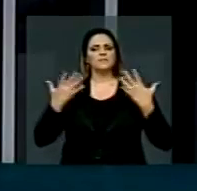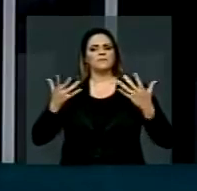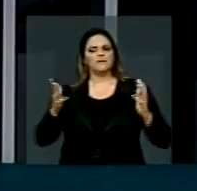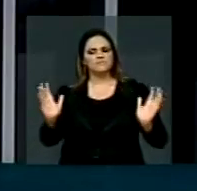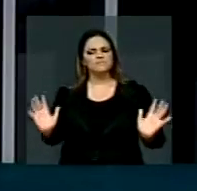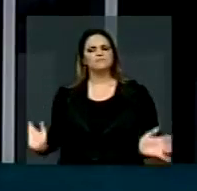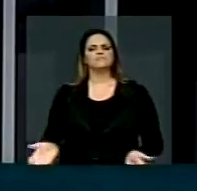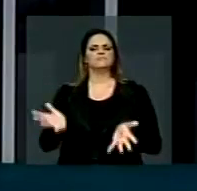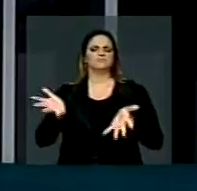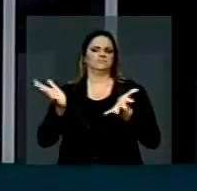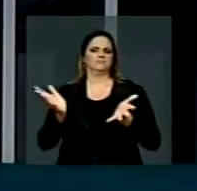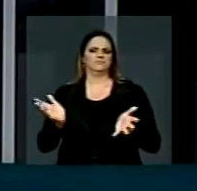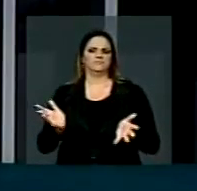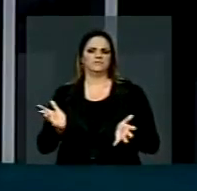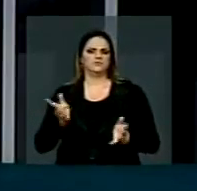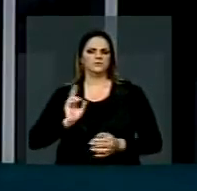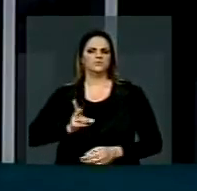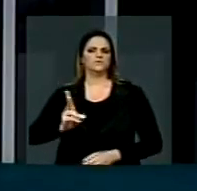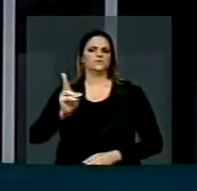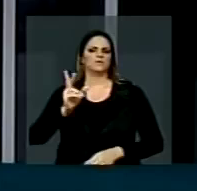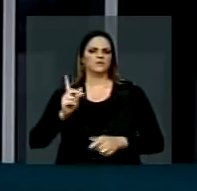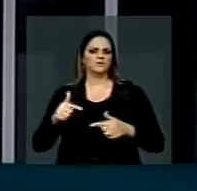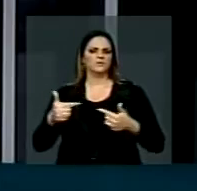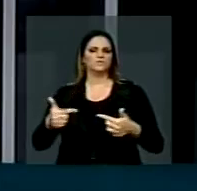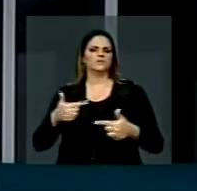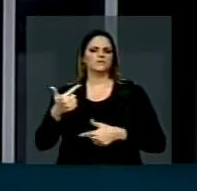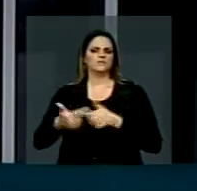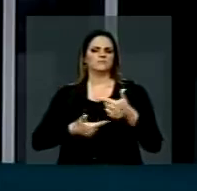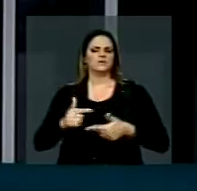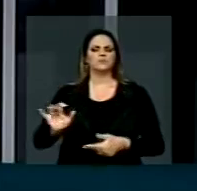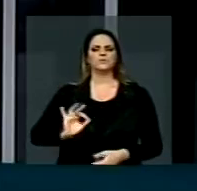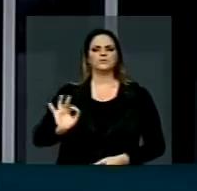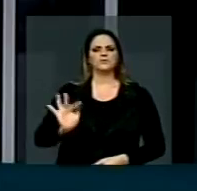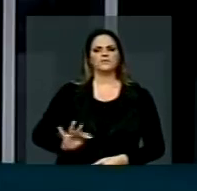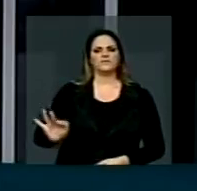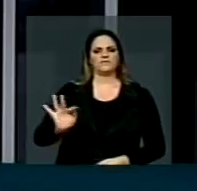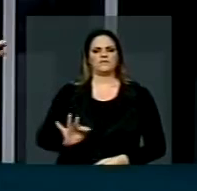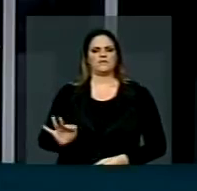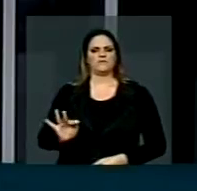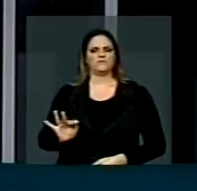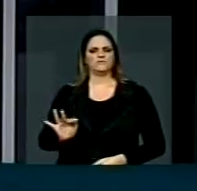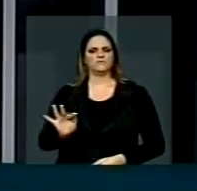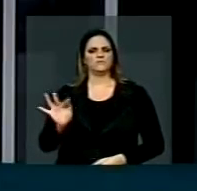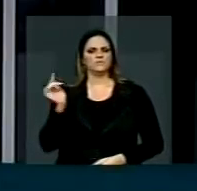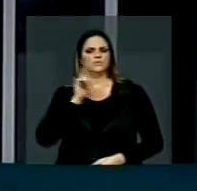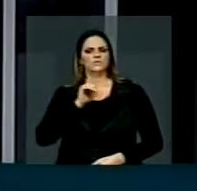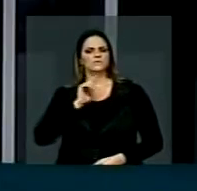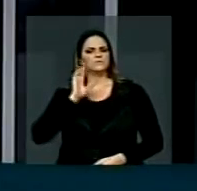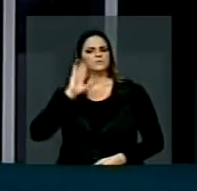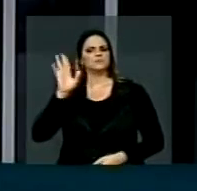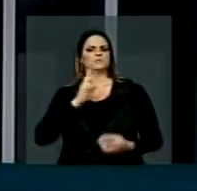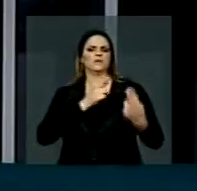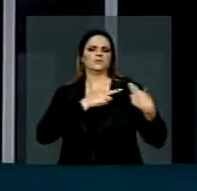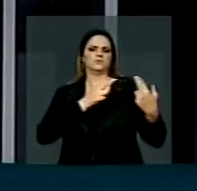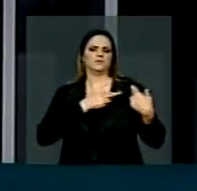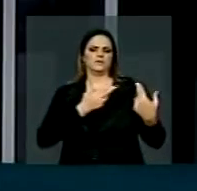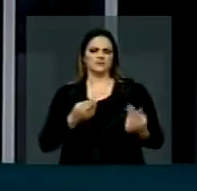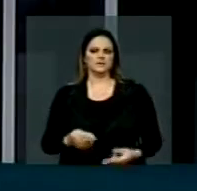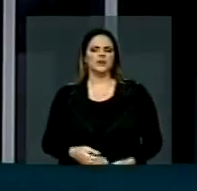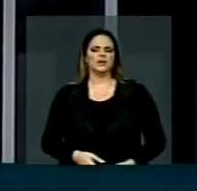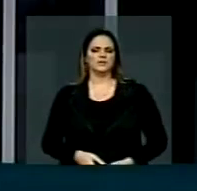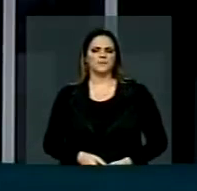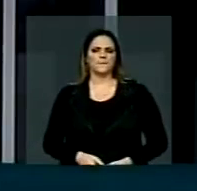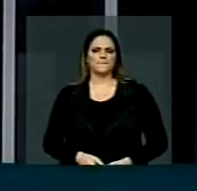incentivo à caminhada da Polícia Federal rumo ao atendimento de suas principais demandas. Sejam elas